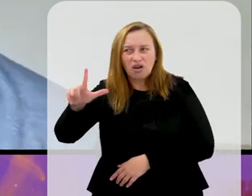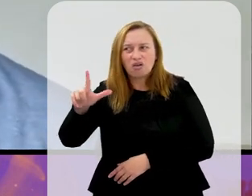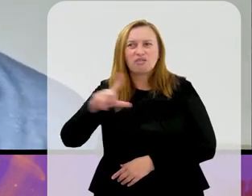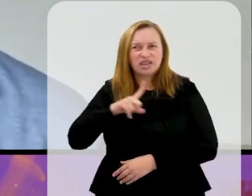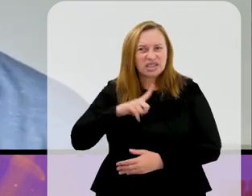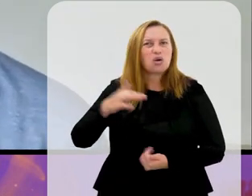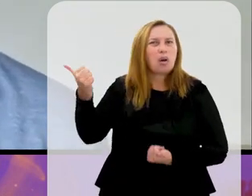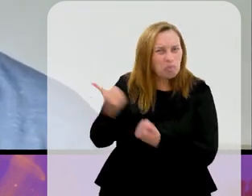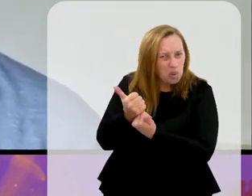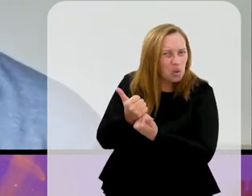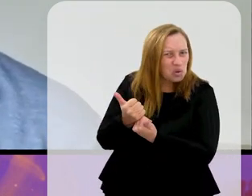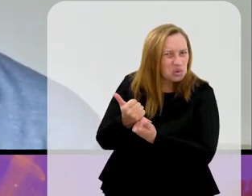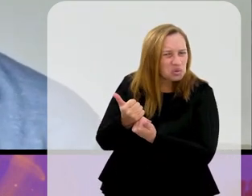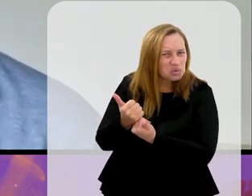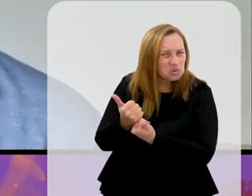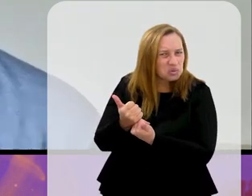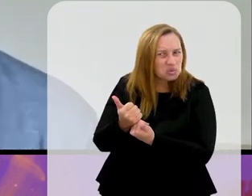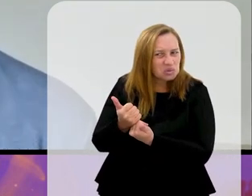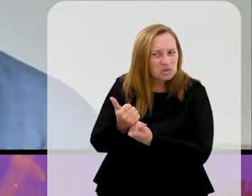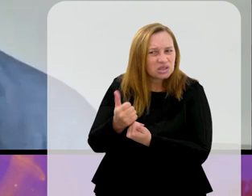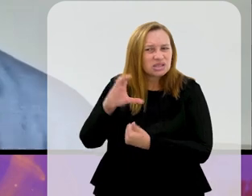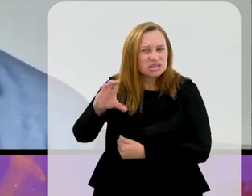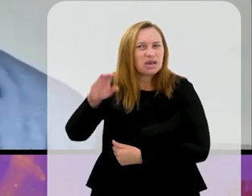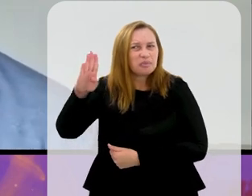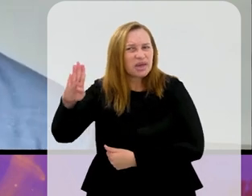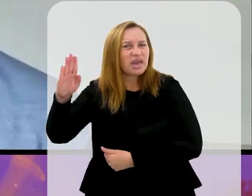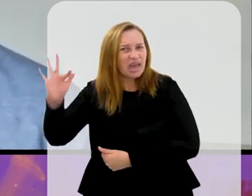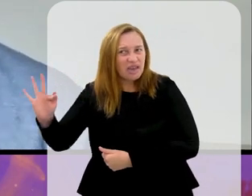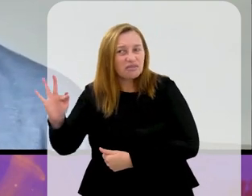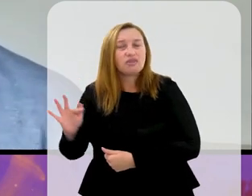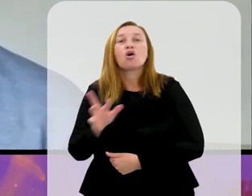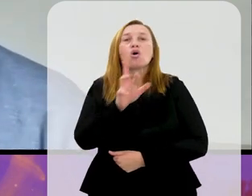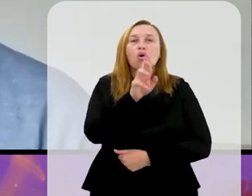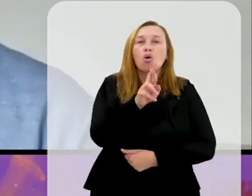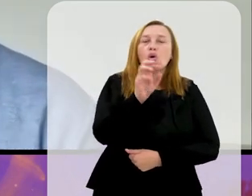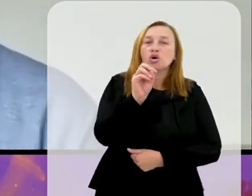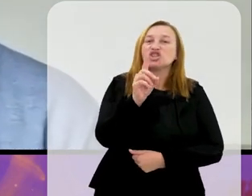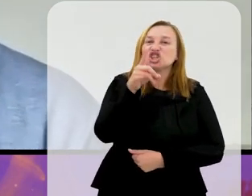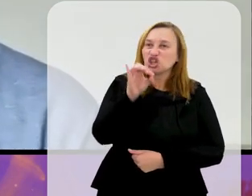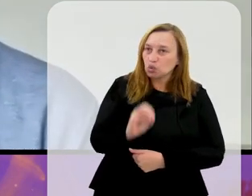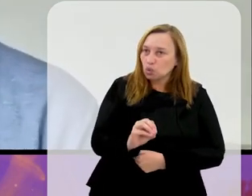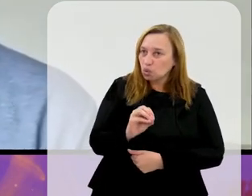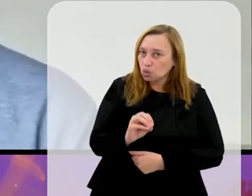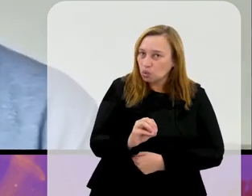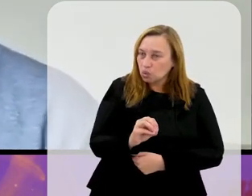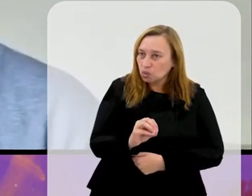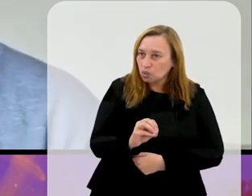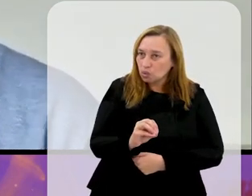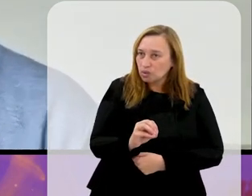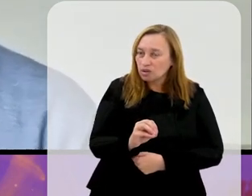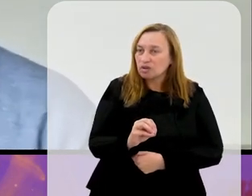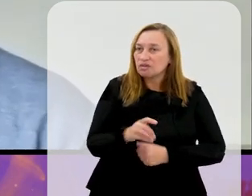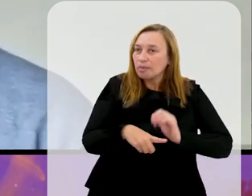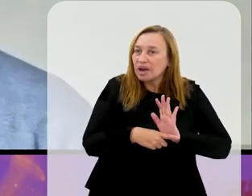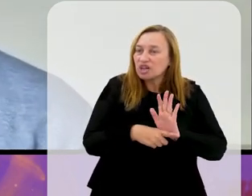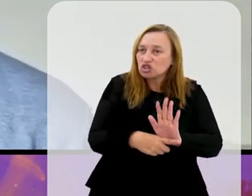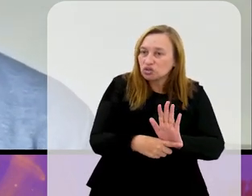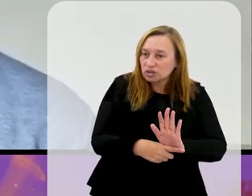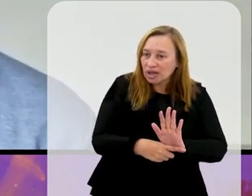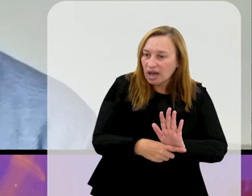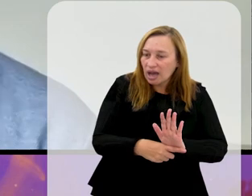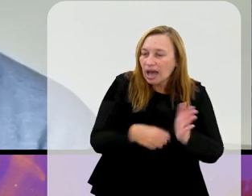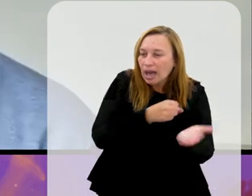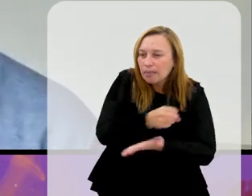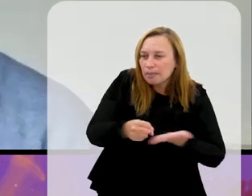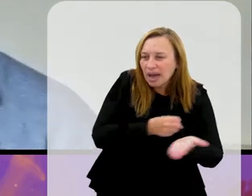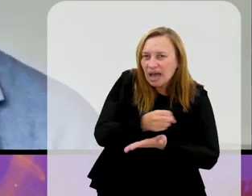CBF, da direção da CBF. O Rodrigo Caetano tem que reestruturar as divisões de base da